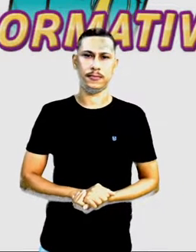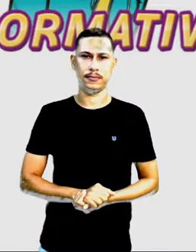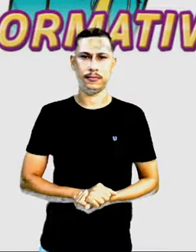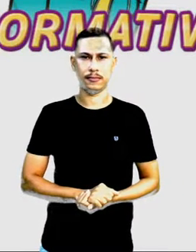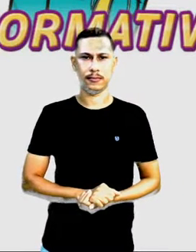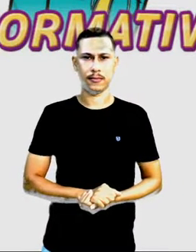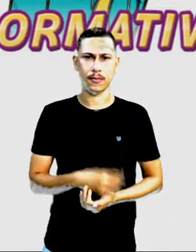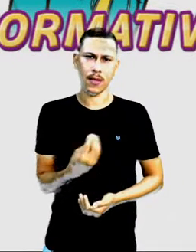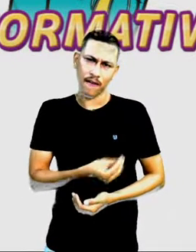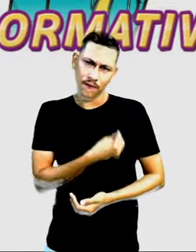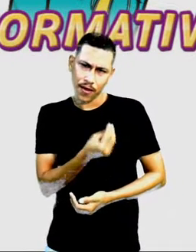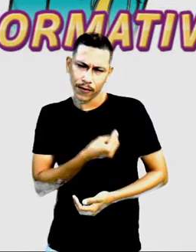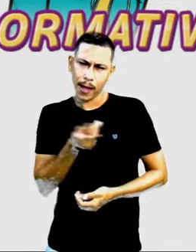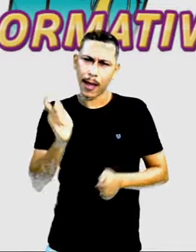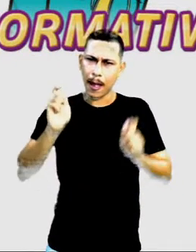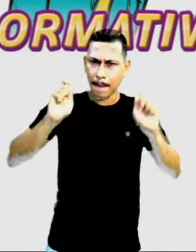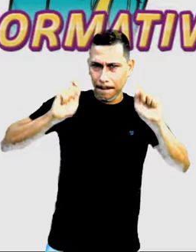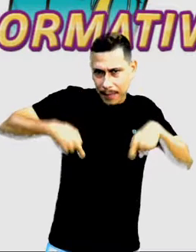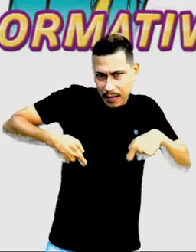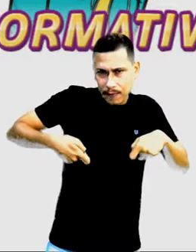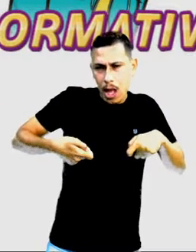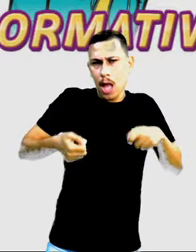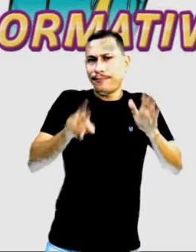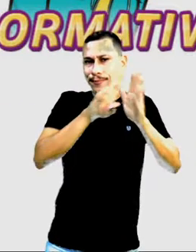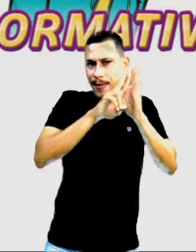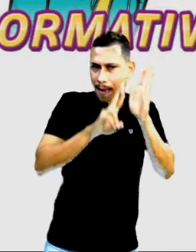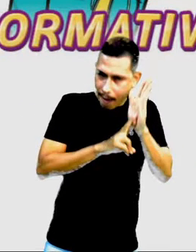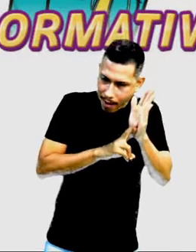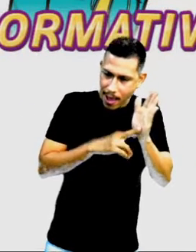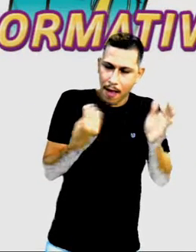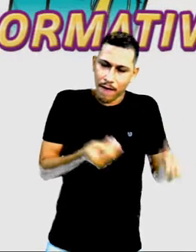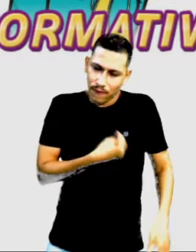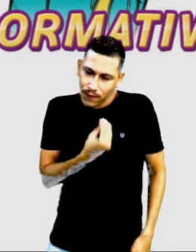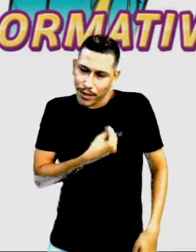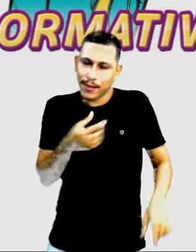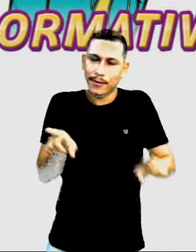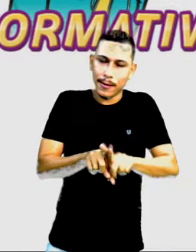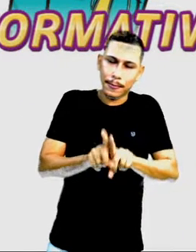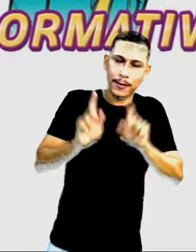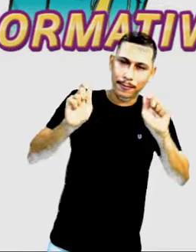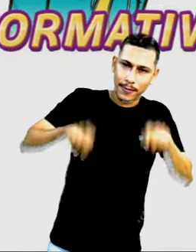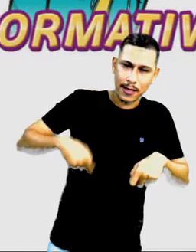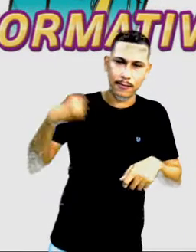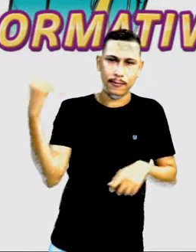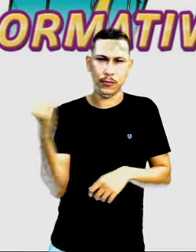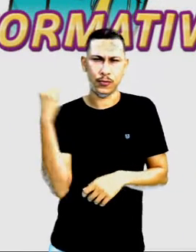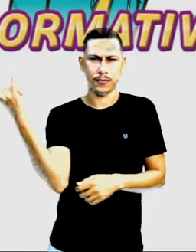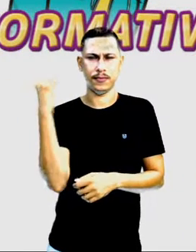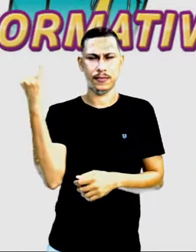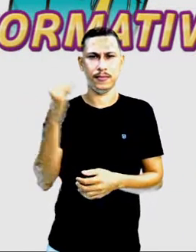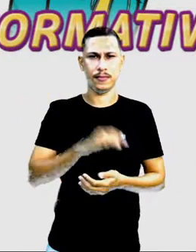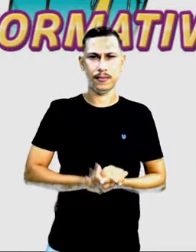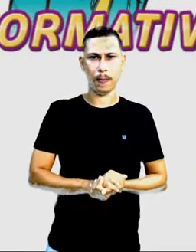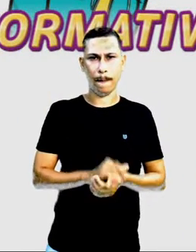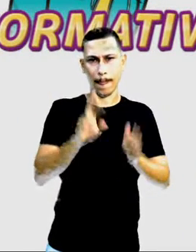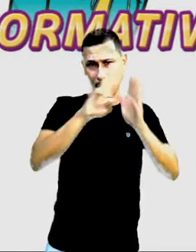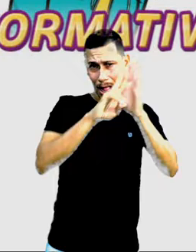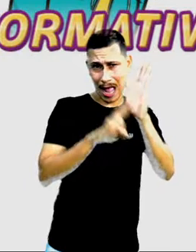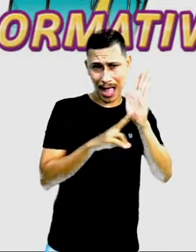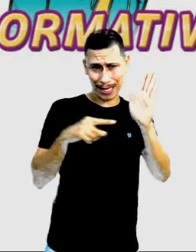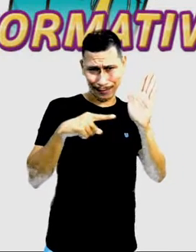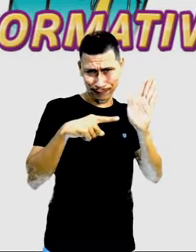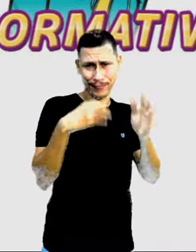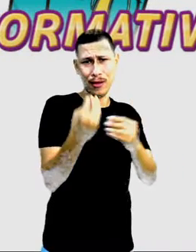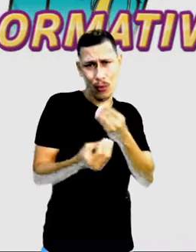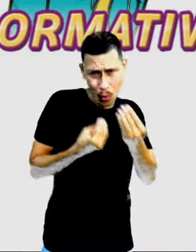Viver é preciso. Ter normas também faz parte da nossa vida. Regras de como viver